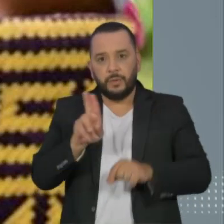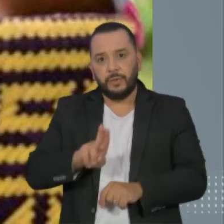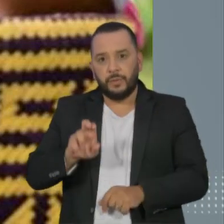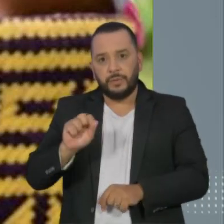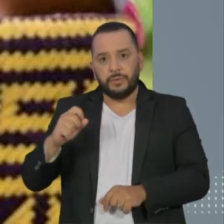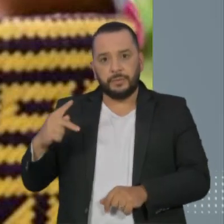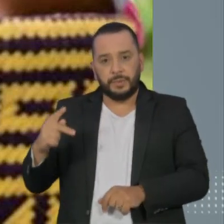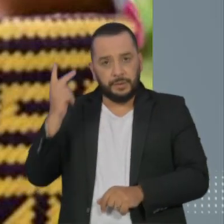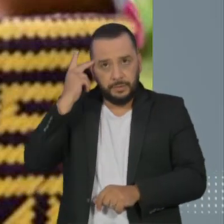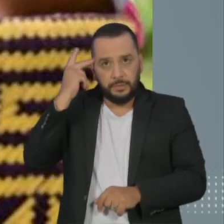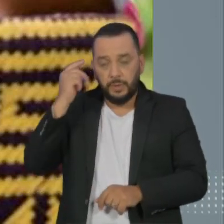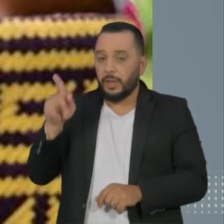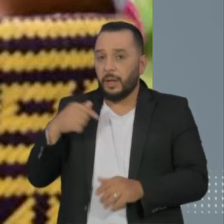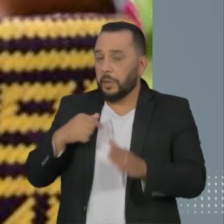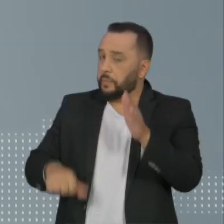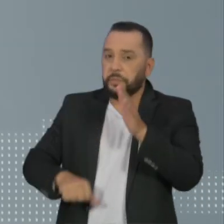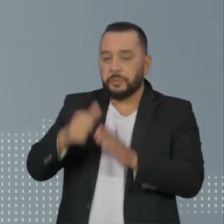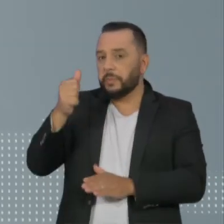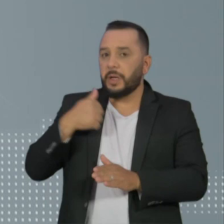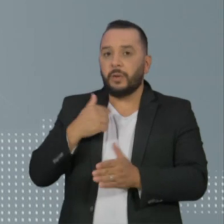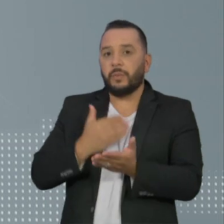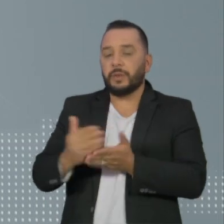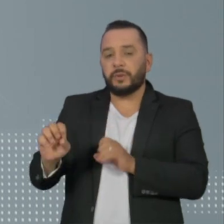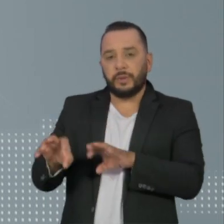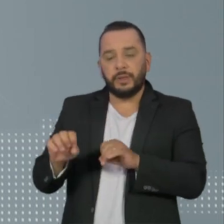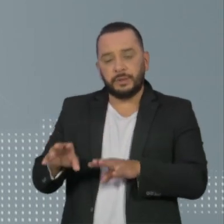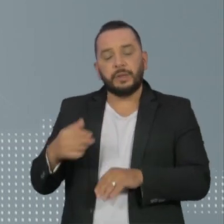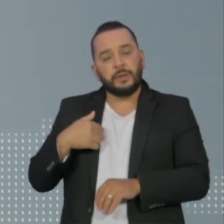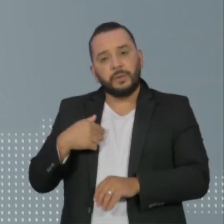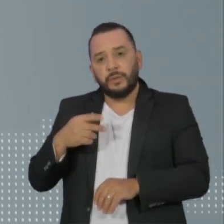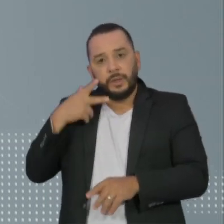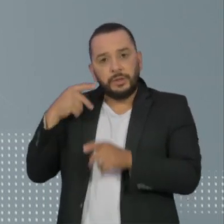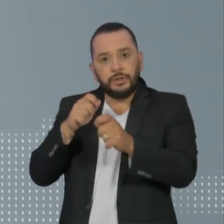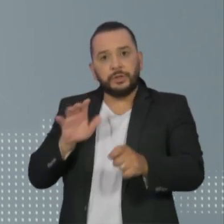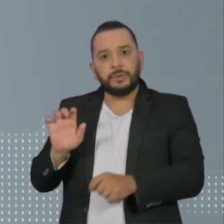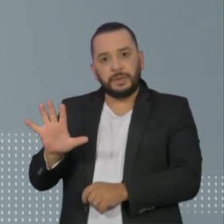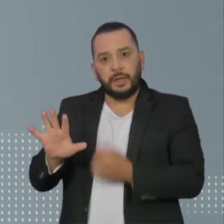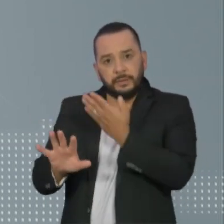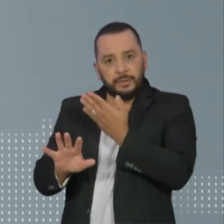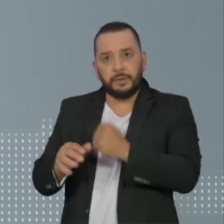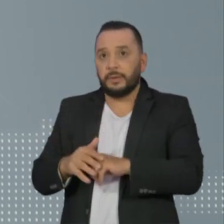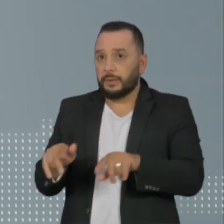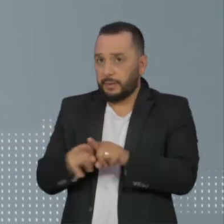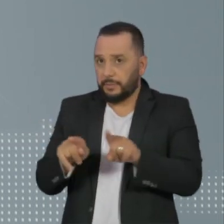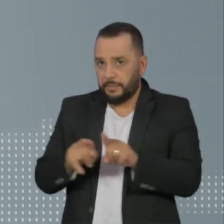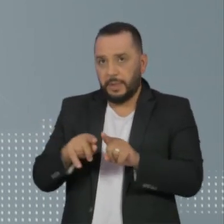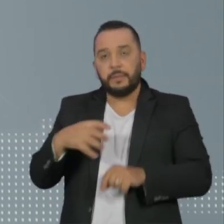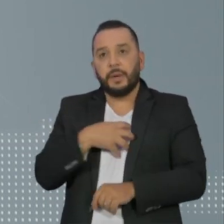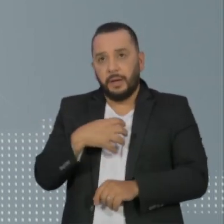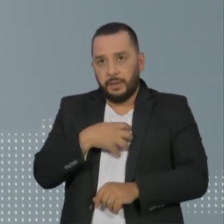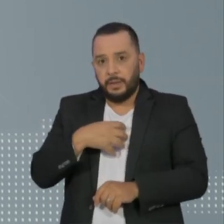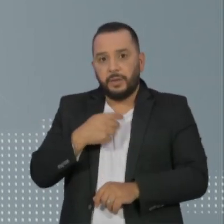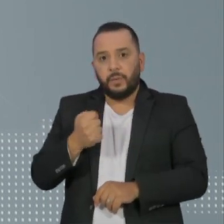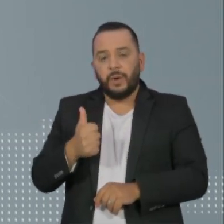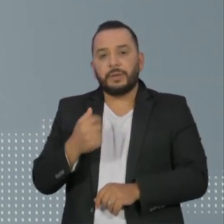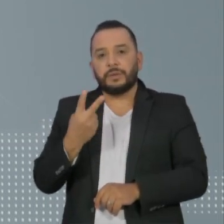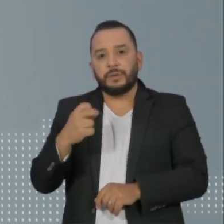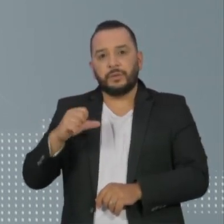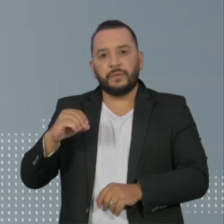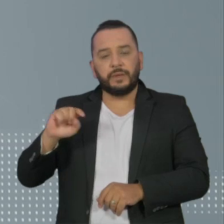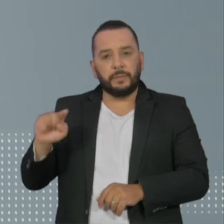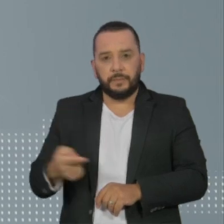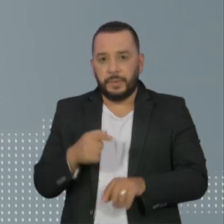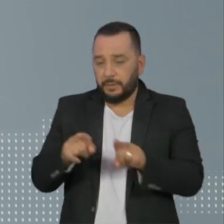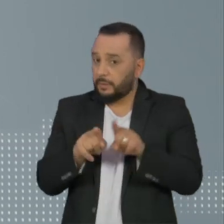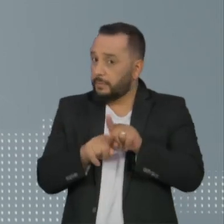pioneiros na educação indígena no estado. A seguir, no mapa de casos da covid-19, vem a Bahia, próximo de 290 mil,